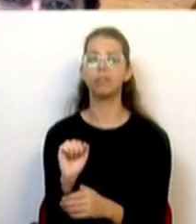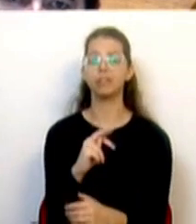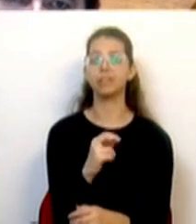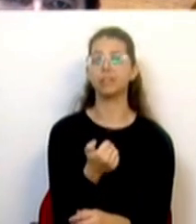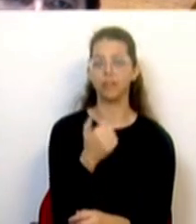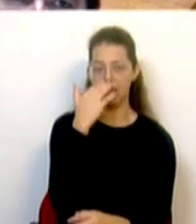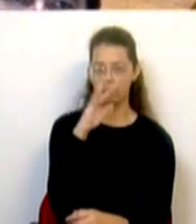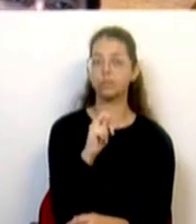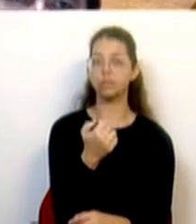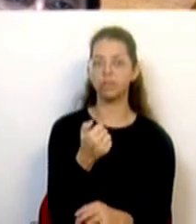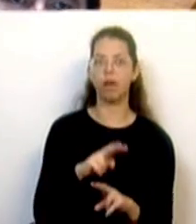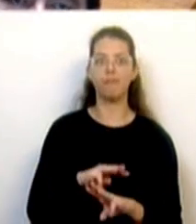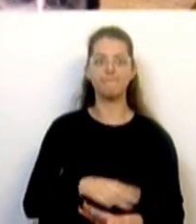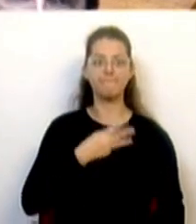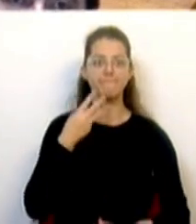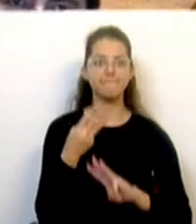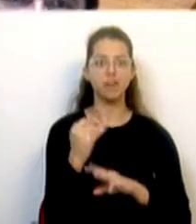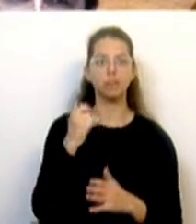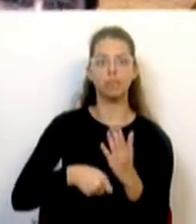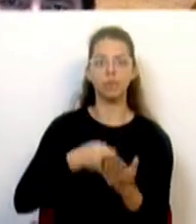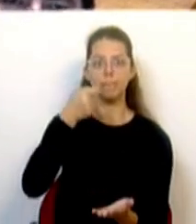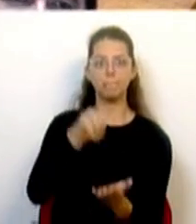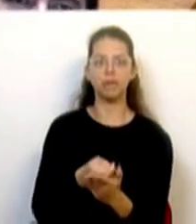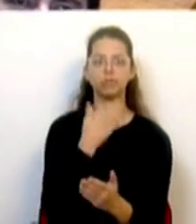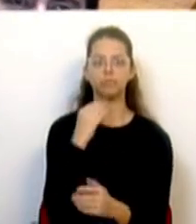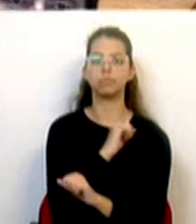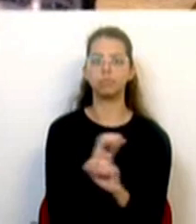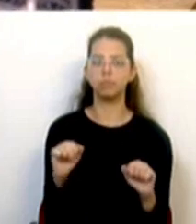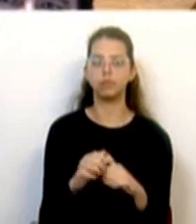35 anos triplica o valor dos impostos pagos pelos jovens.